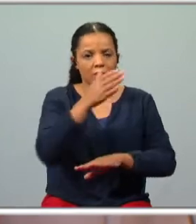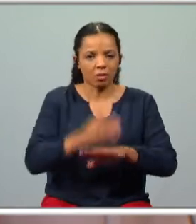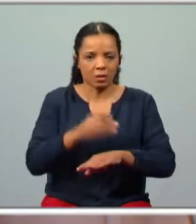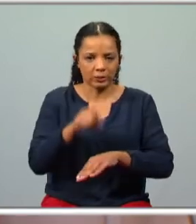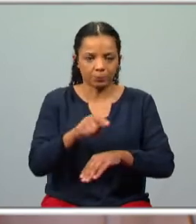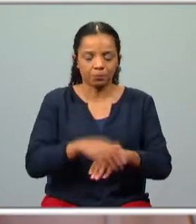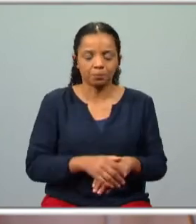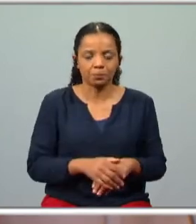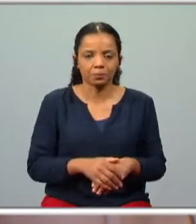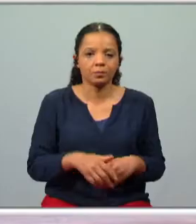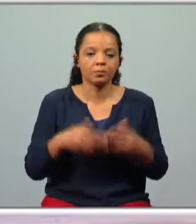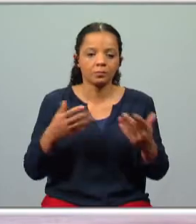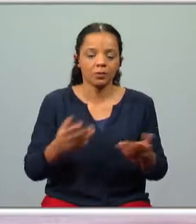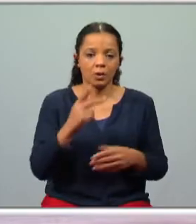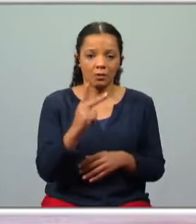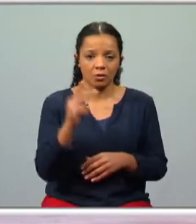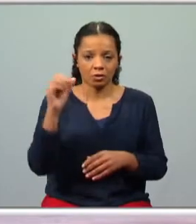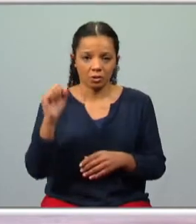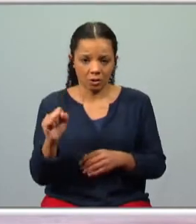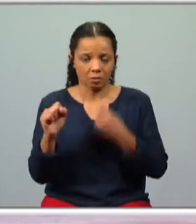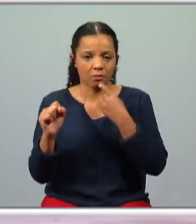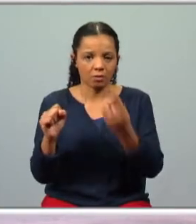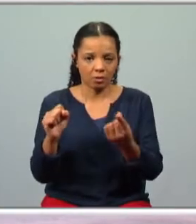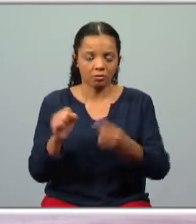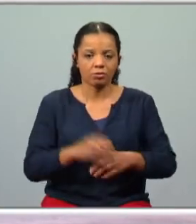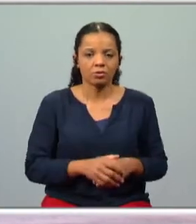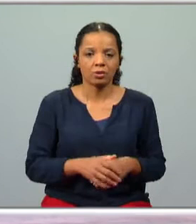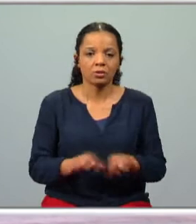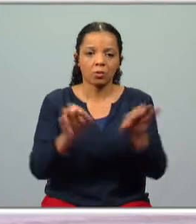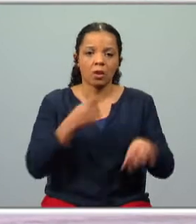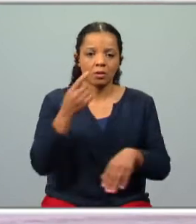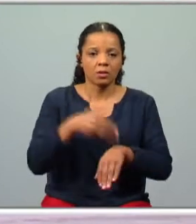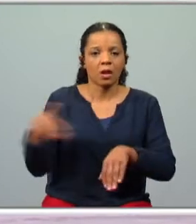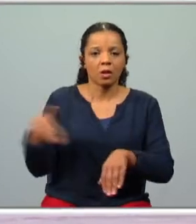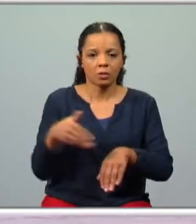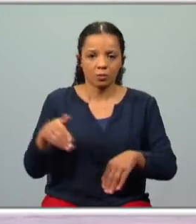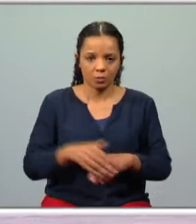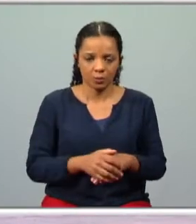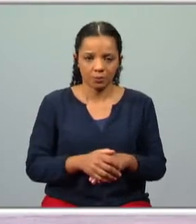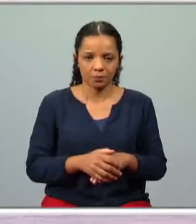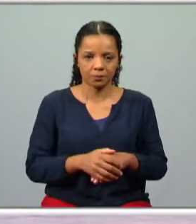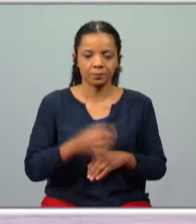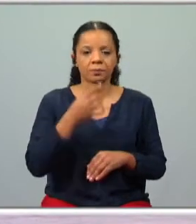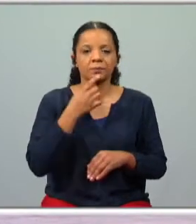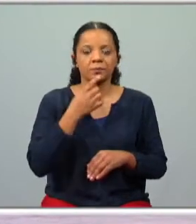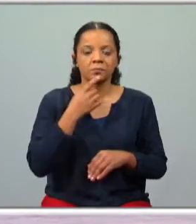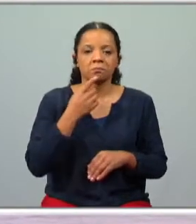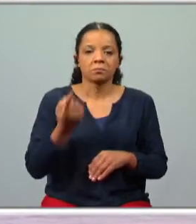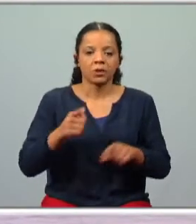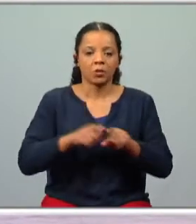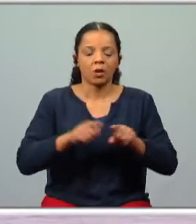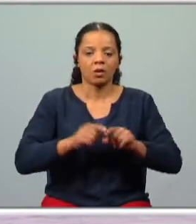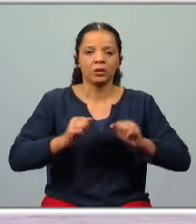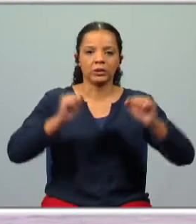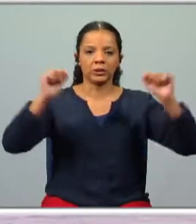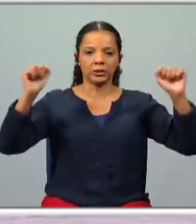De tal maneira que Vasco da Gama diz o que disse naquela altura. Portanto, ele levantou, imaginamos nós, os braços